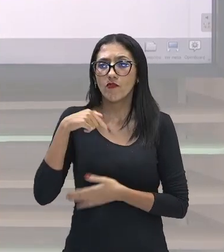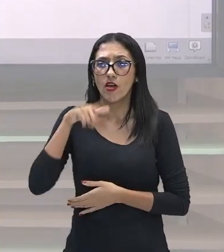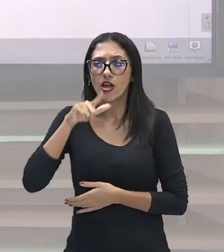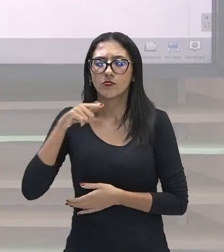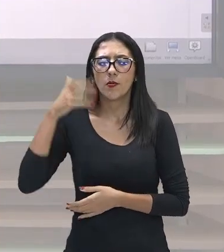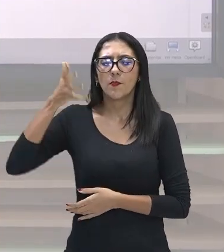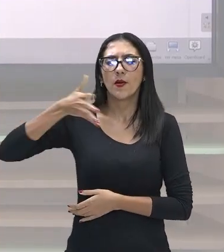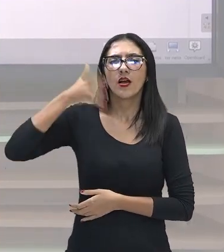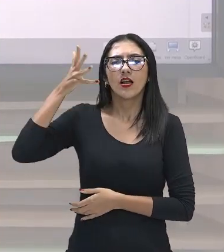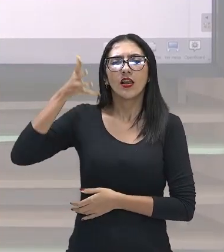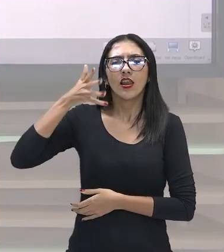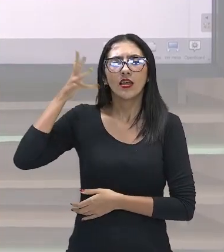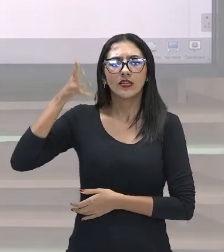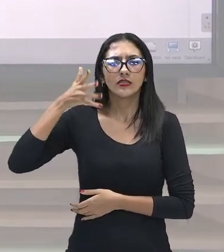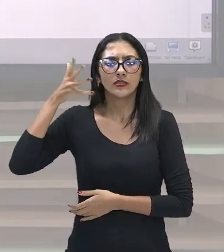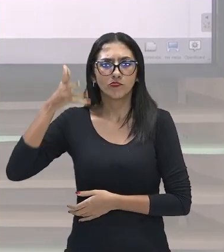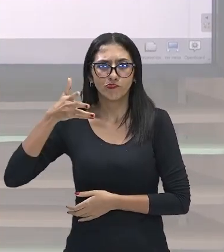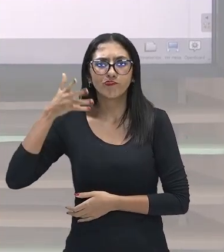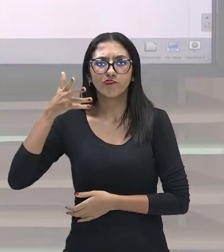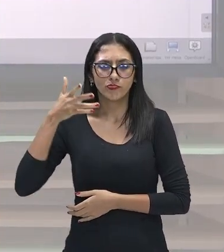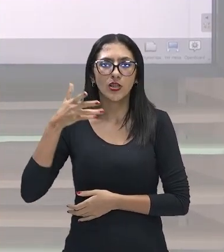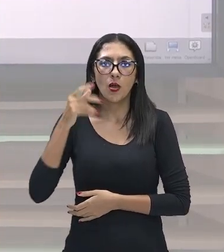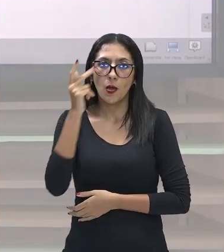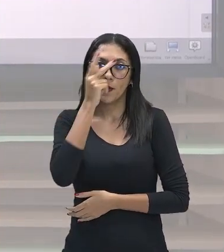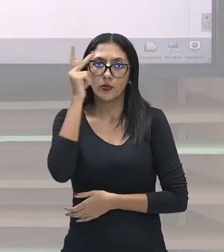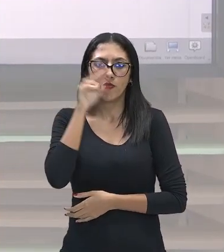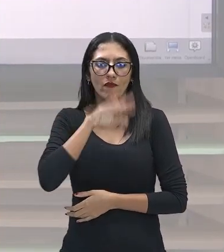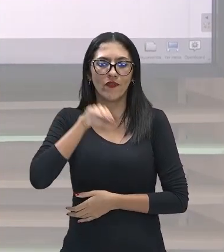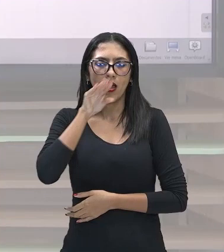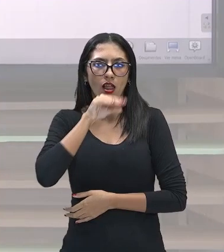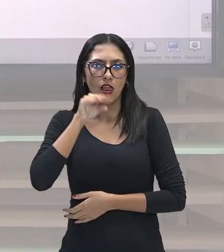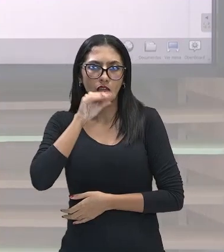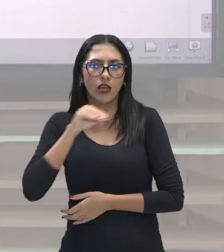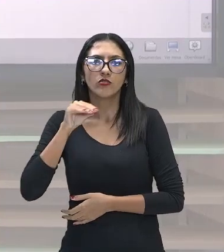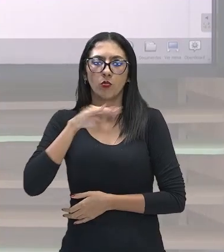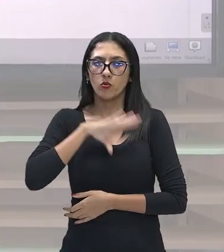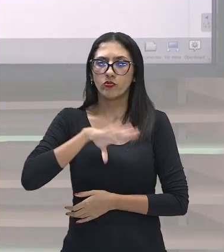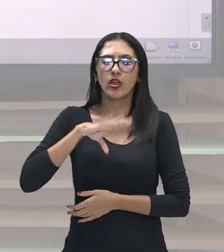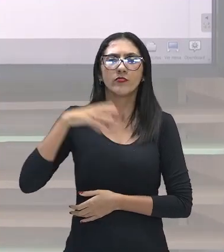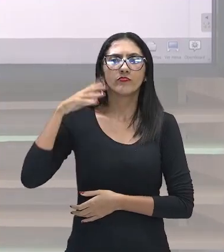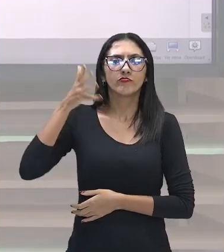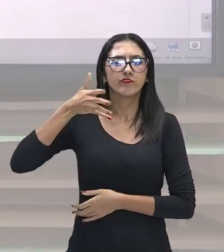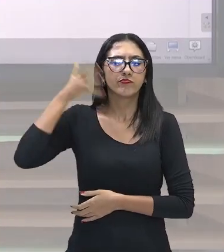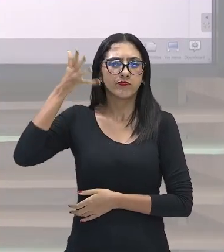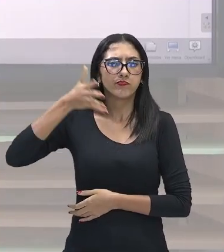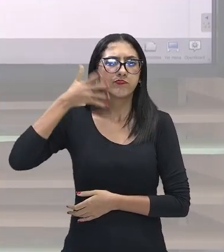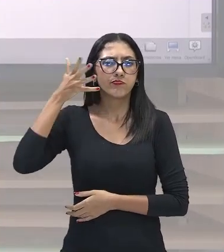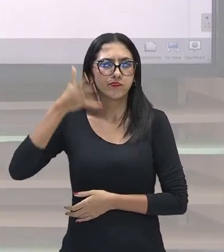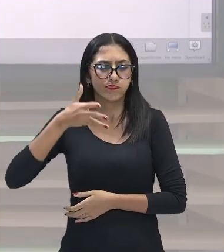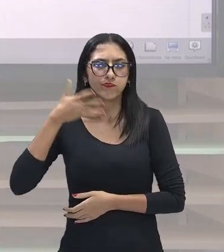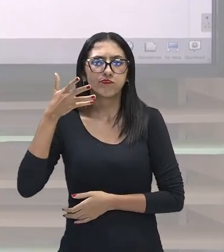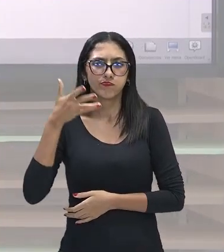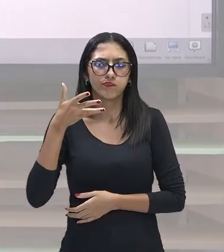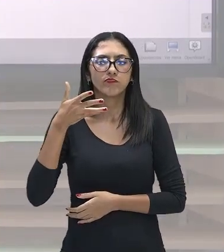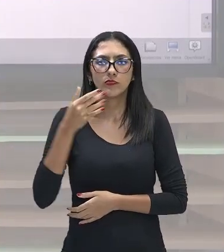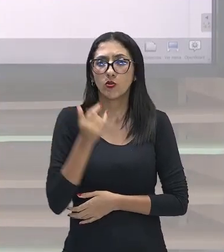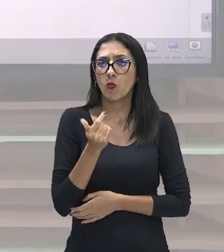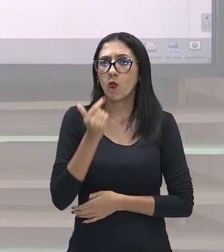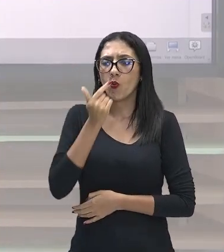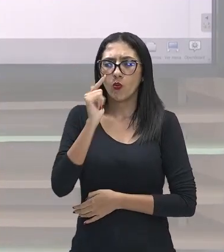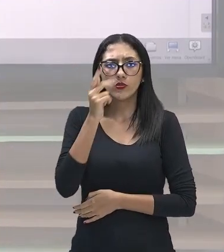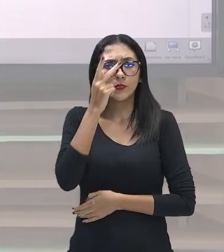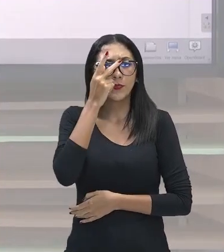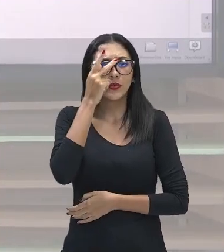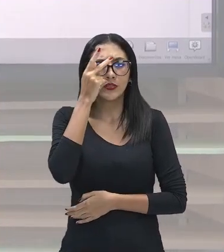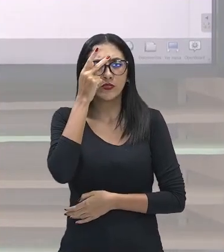evento que seja apresentação oral, né? Que esteja alguém ali falando, se comunicando com outras pessoas, por exemplo,